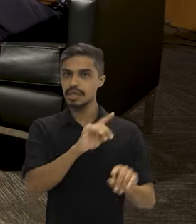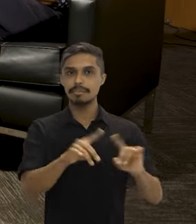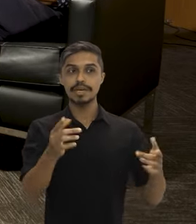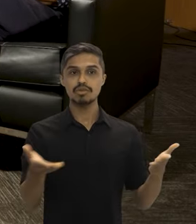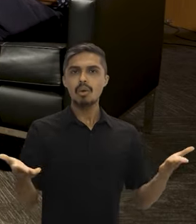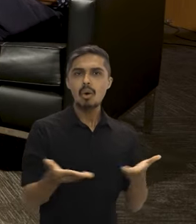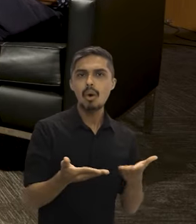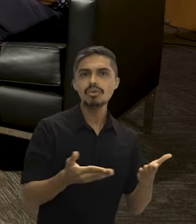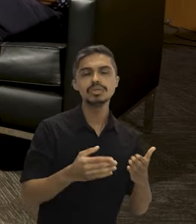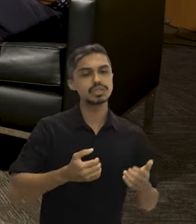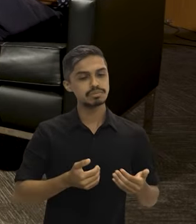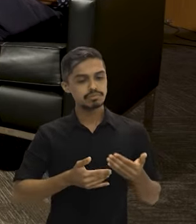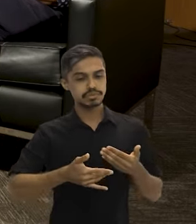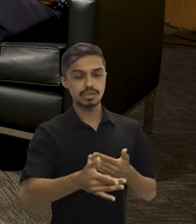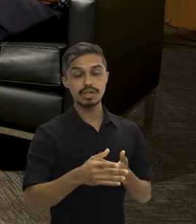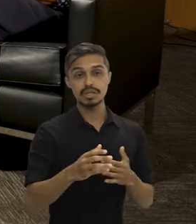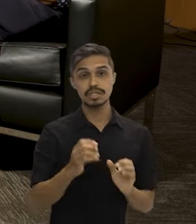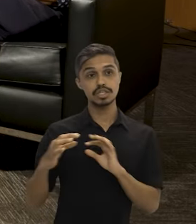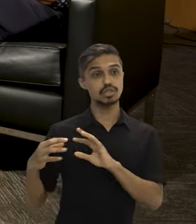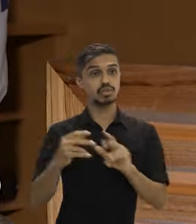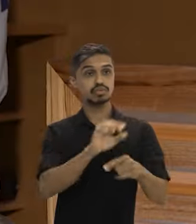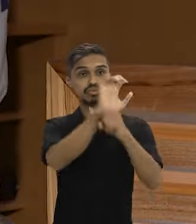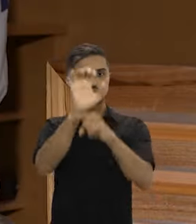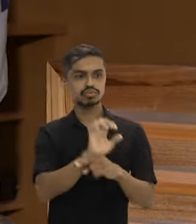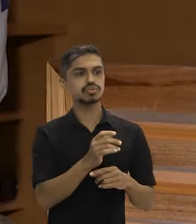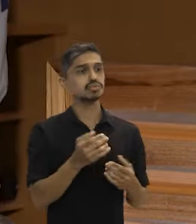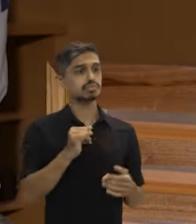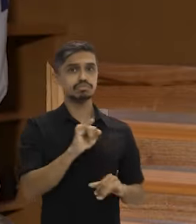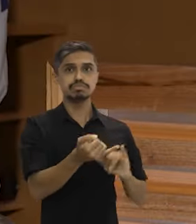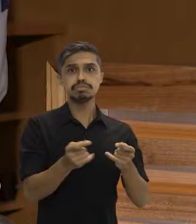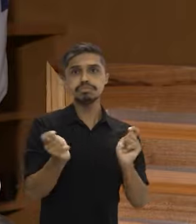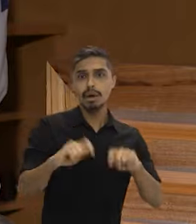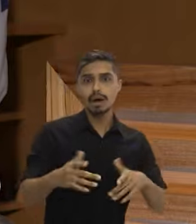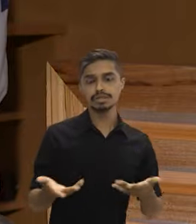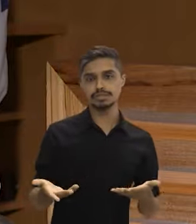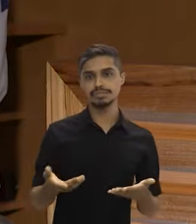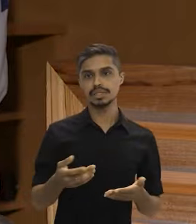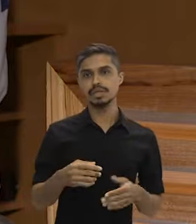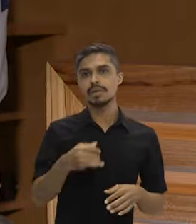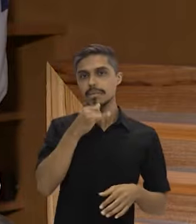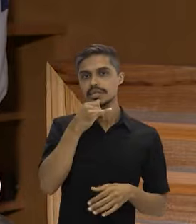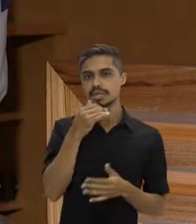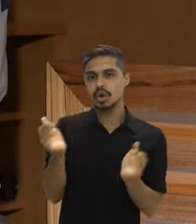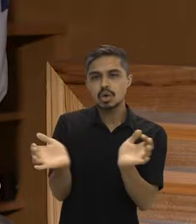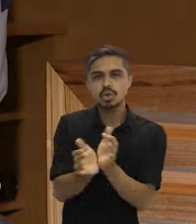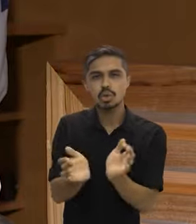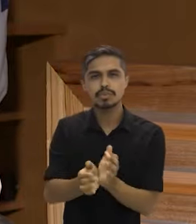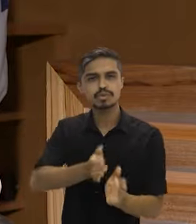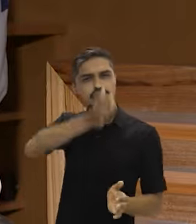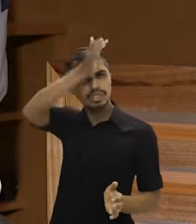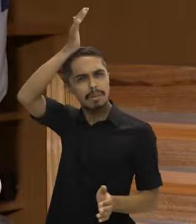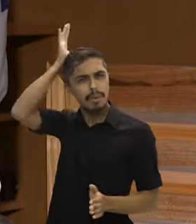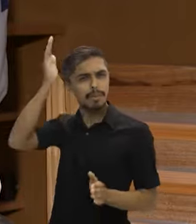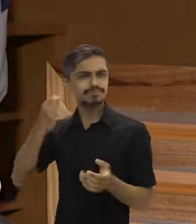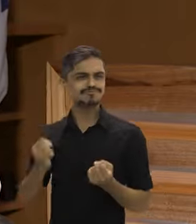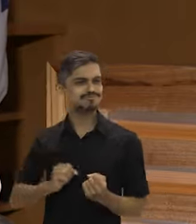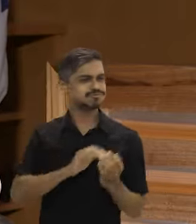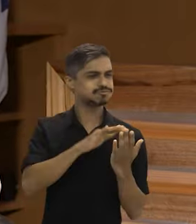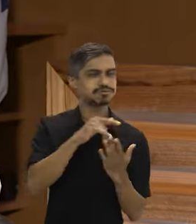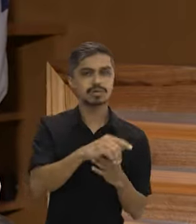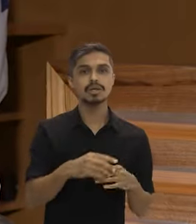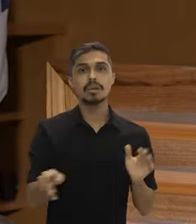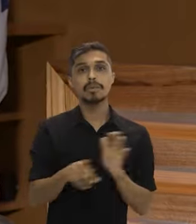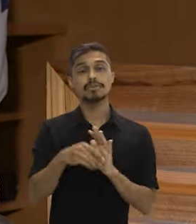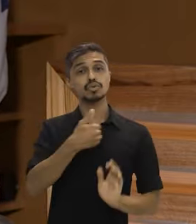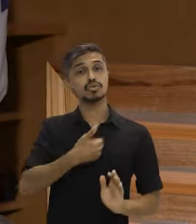que estão hoje abertas para que os estados tomem recursos. Que são as brigadas de combate a incêndio